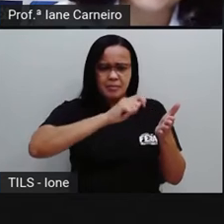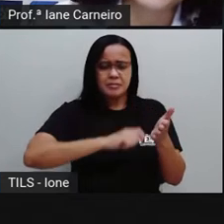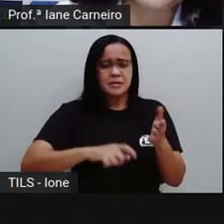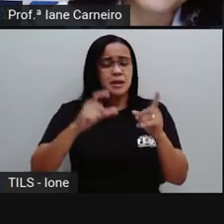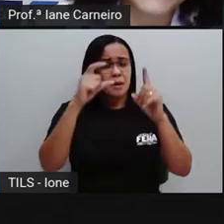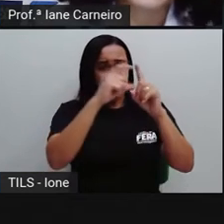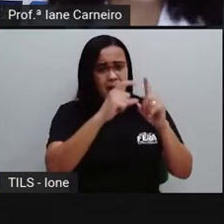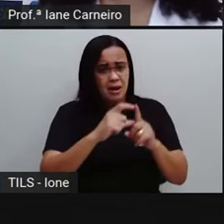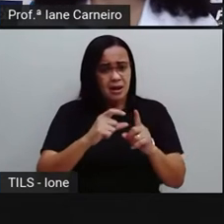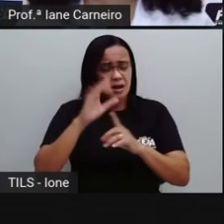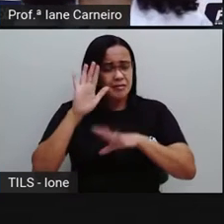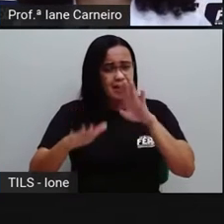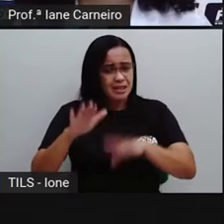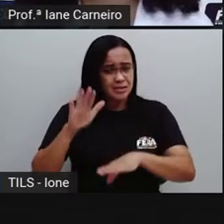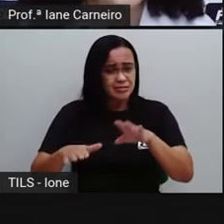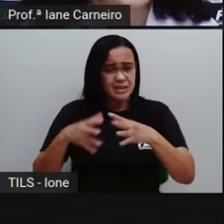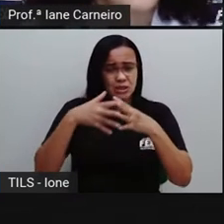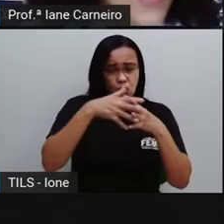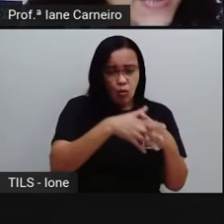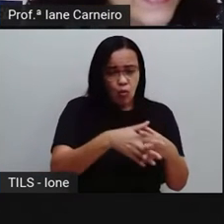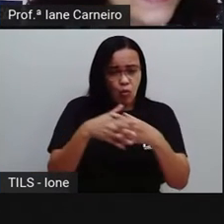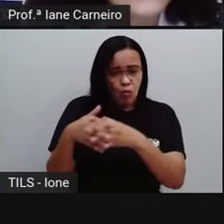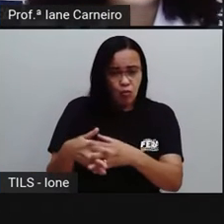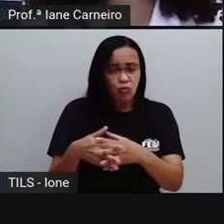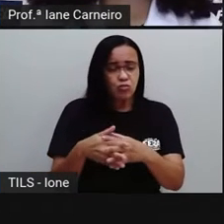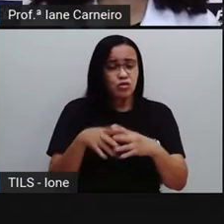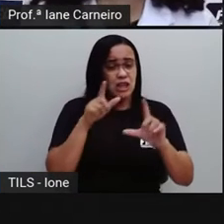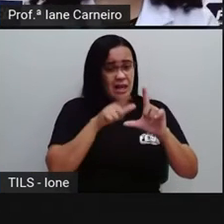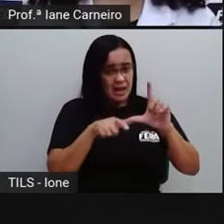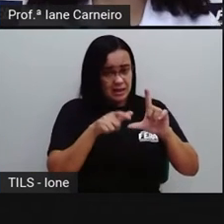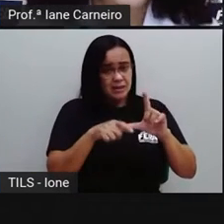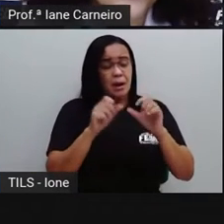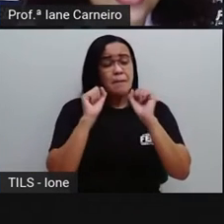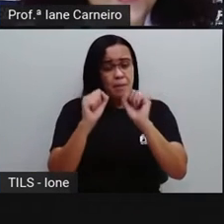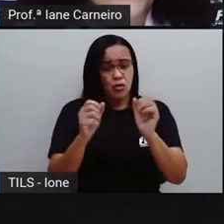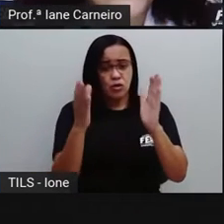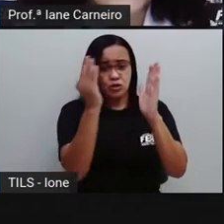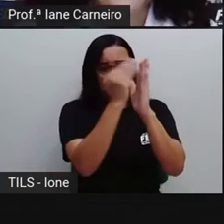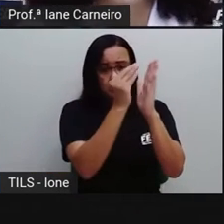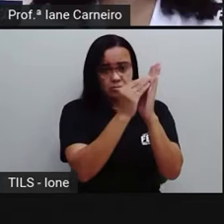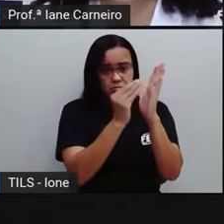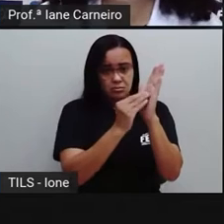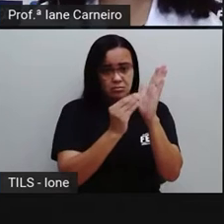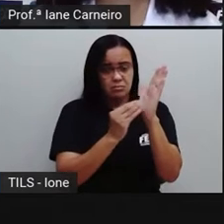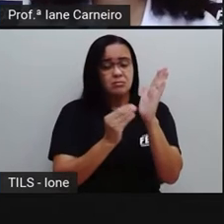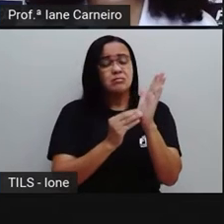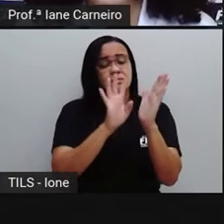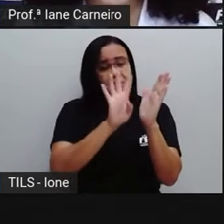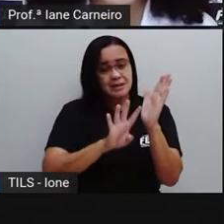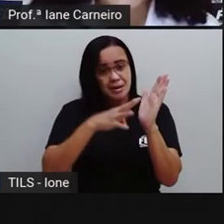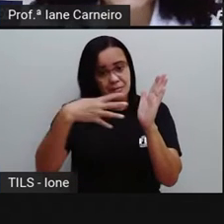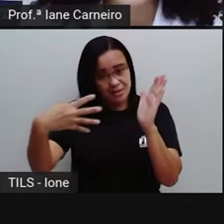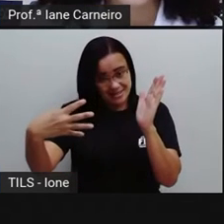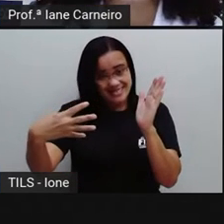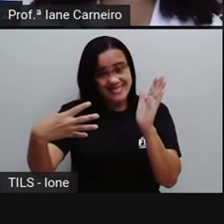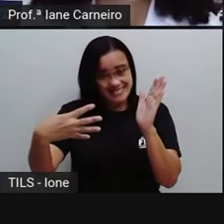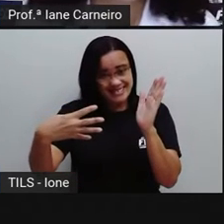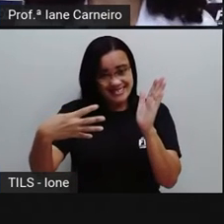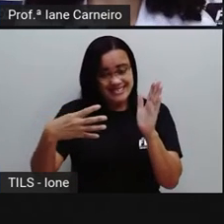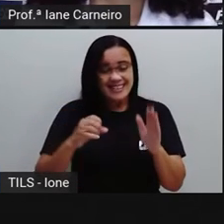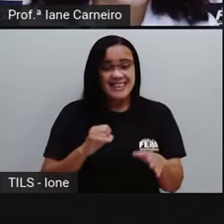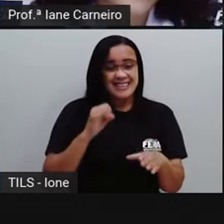trocada, né? E aí você escreve da forma correta. Então, às vezes, eu tinha uma aluna, a PRO tinha uma aluna que ela escrevia casa